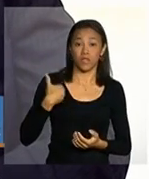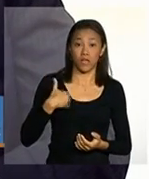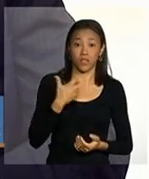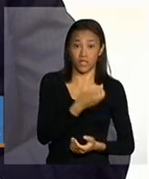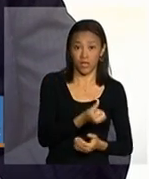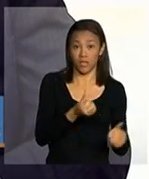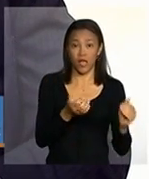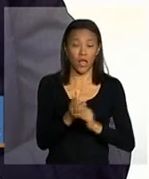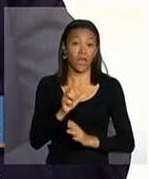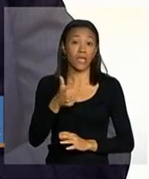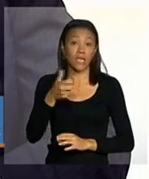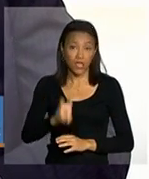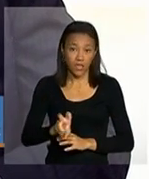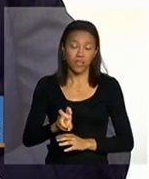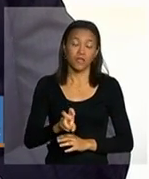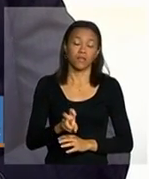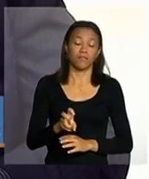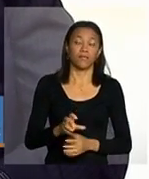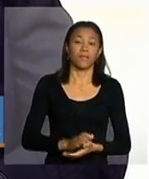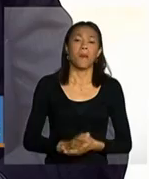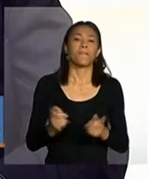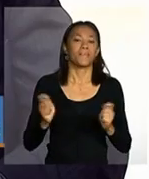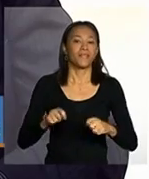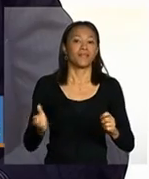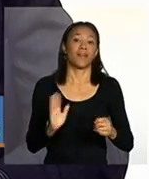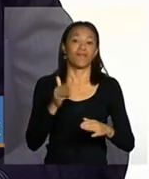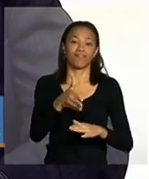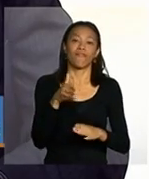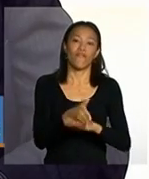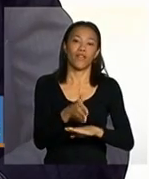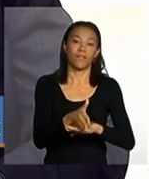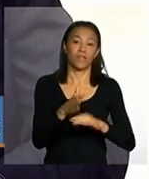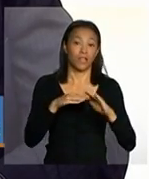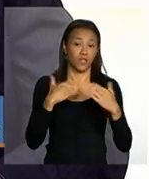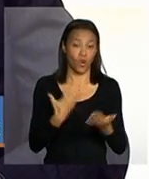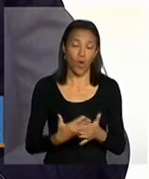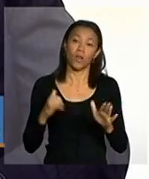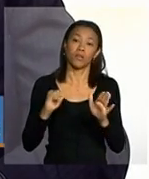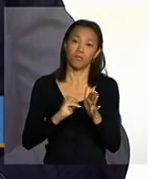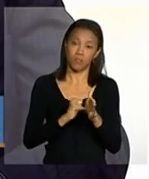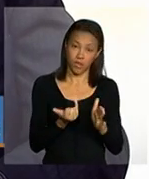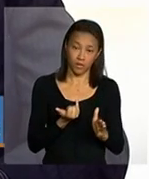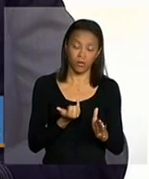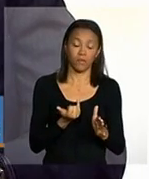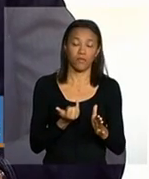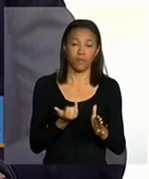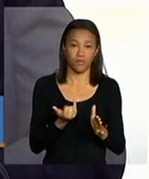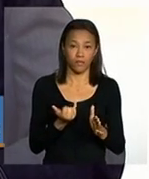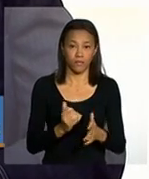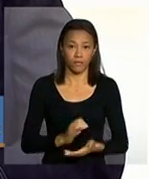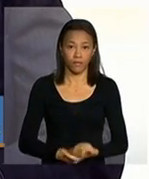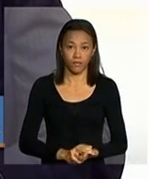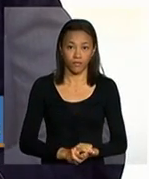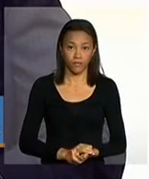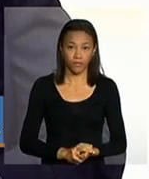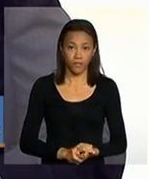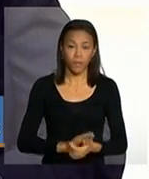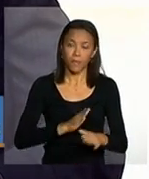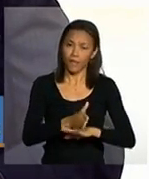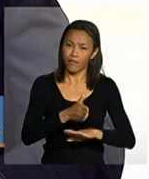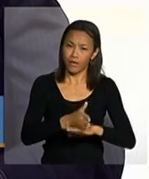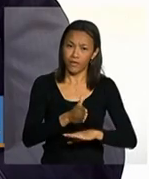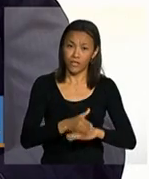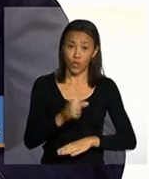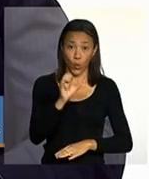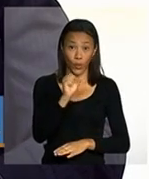idade têm que estar matriculados e frequentando a escola com a frequência mínima de